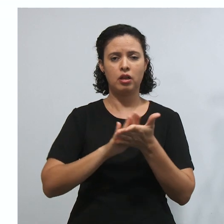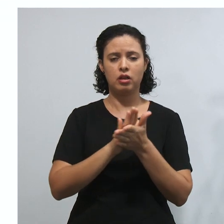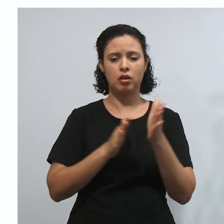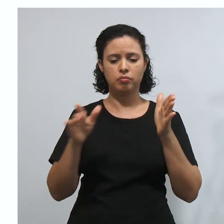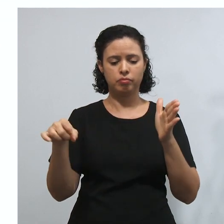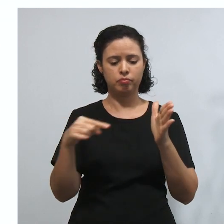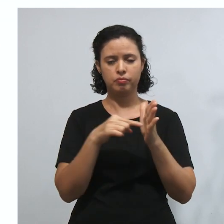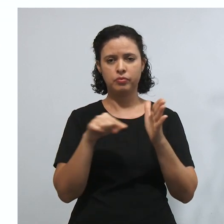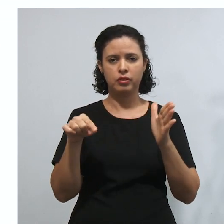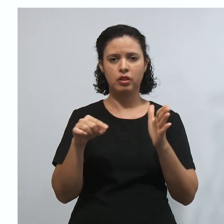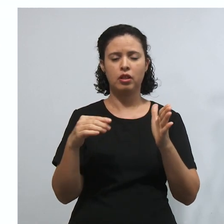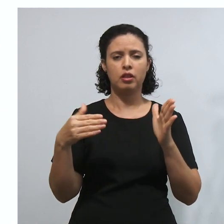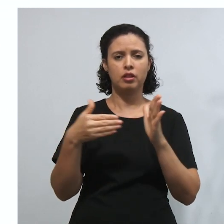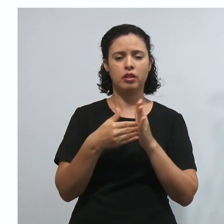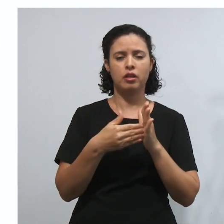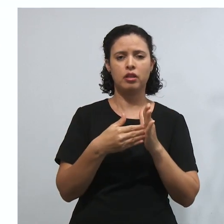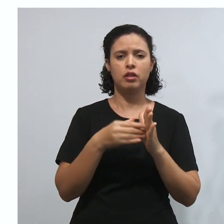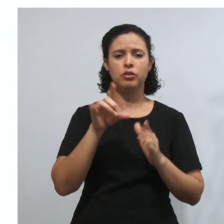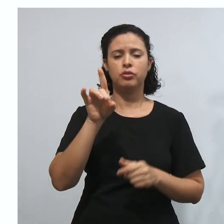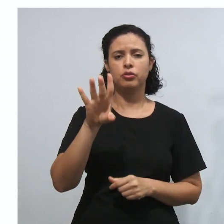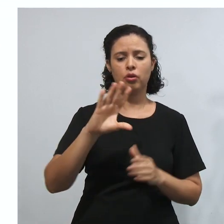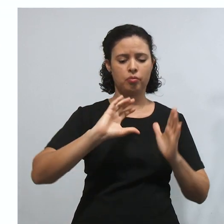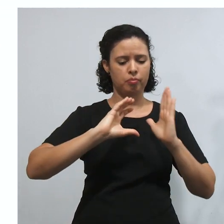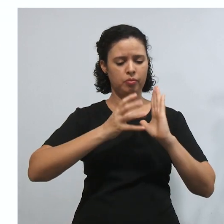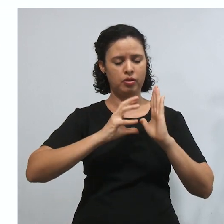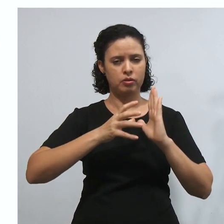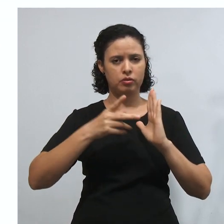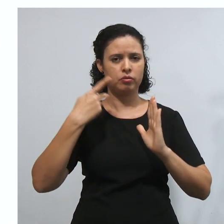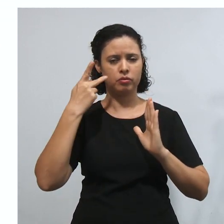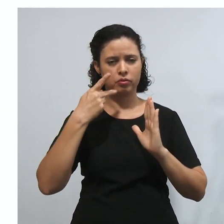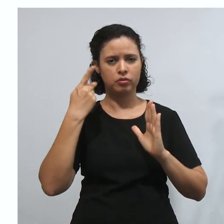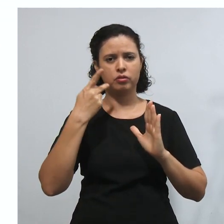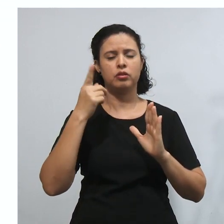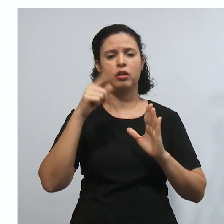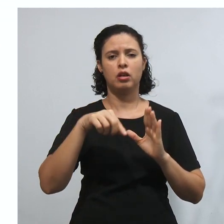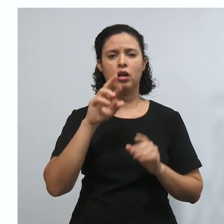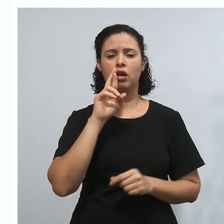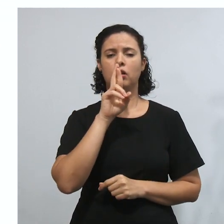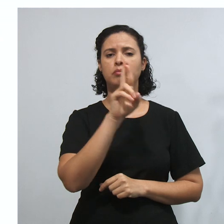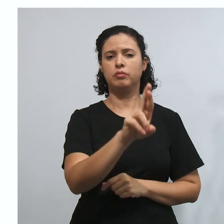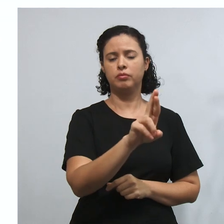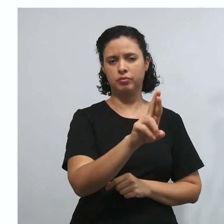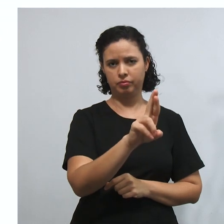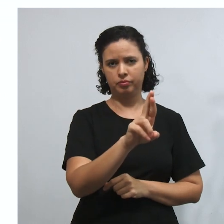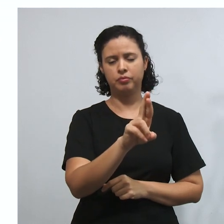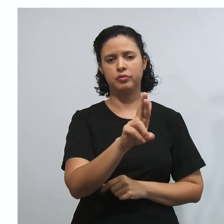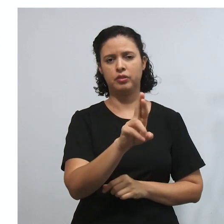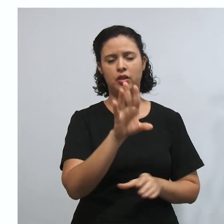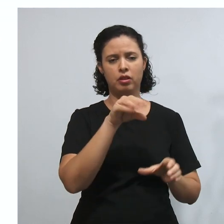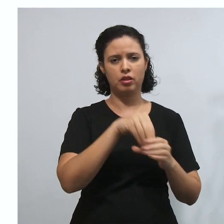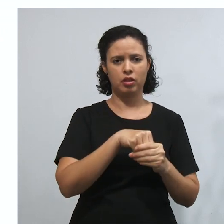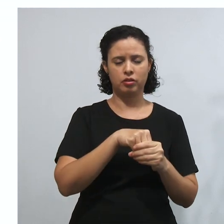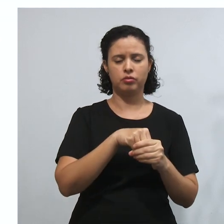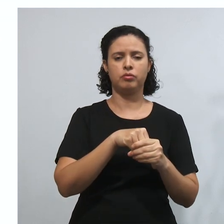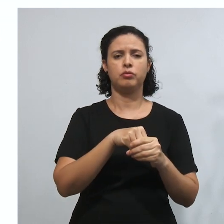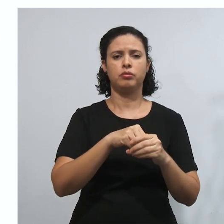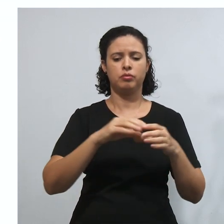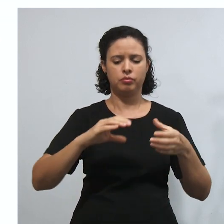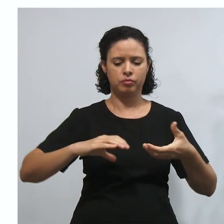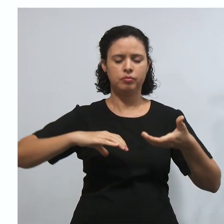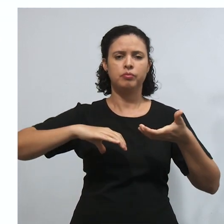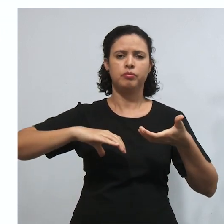pode se esse partido político tiver representação no Congresso Nacional. Eu já vi muita